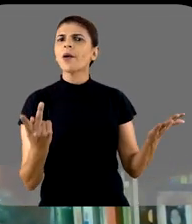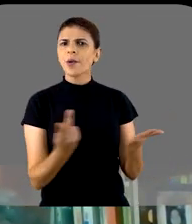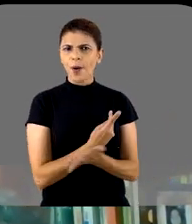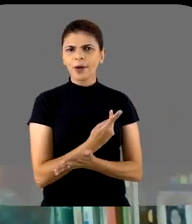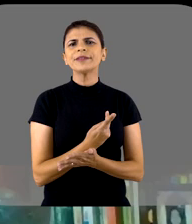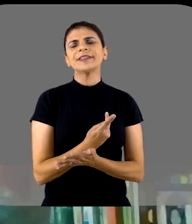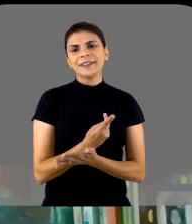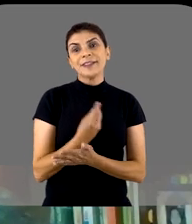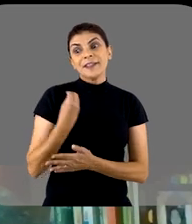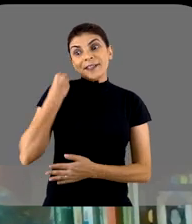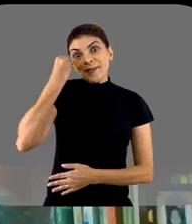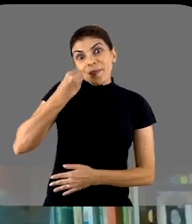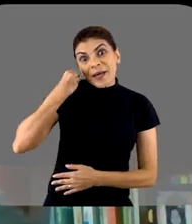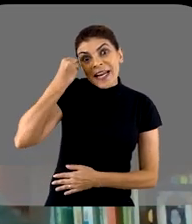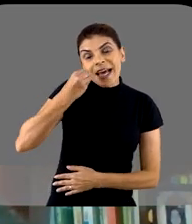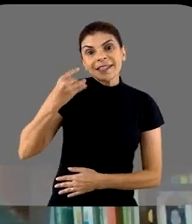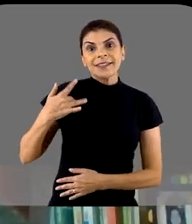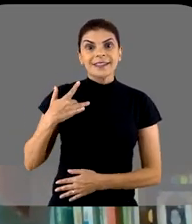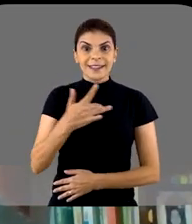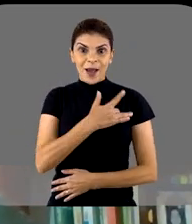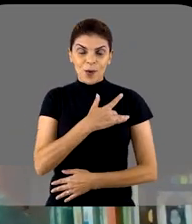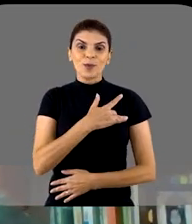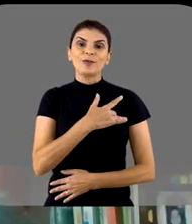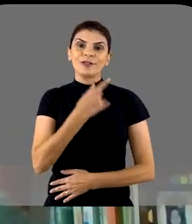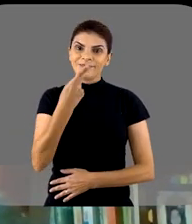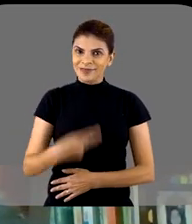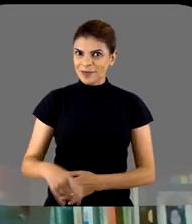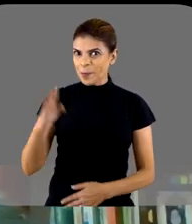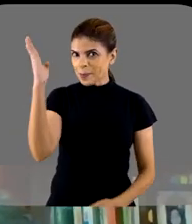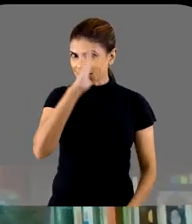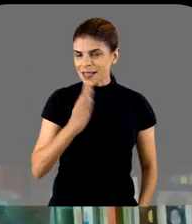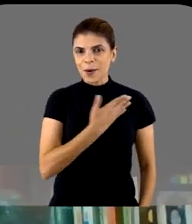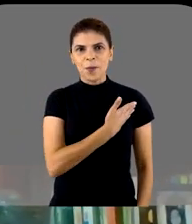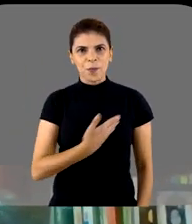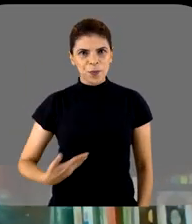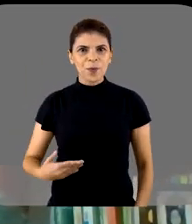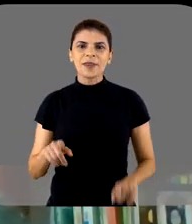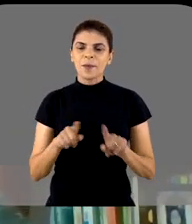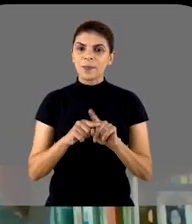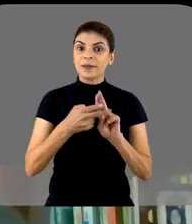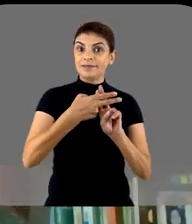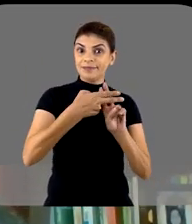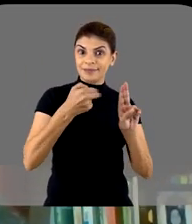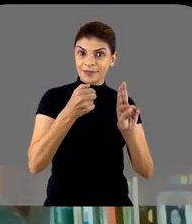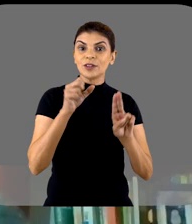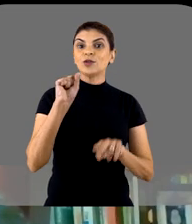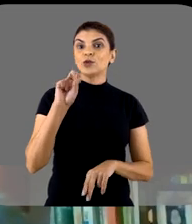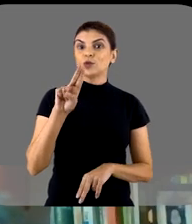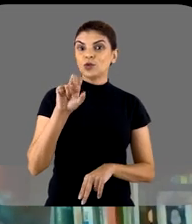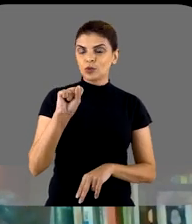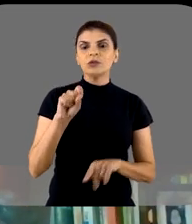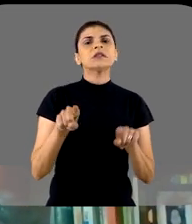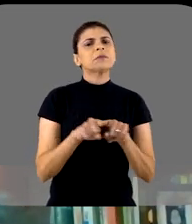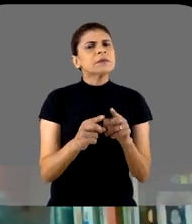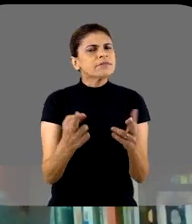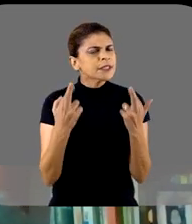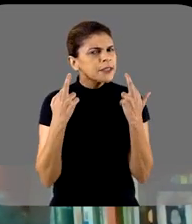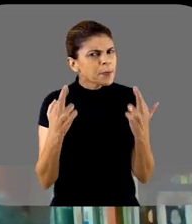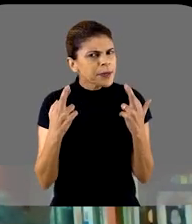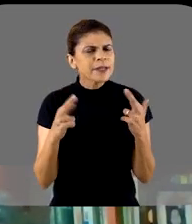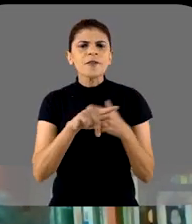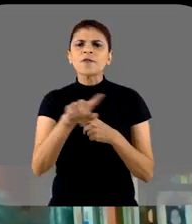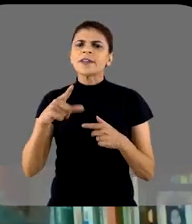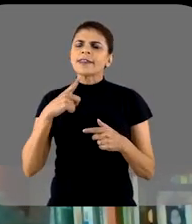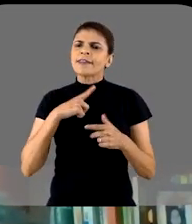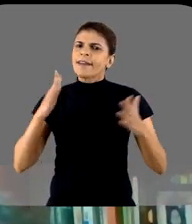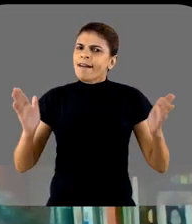nossa experiência com a saúde pública brasileira, e eu daria destaque ao nosso Sistema Único de Saúde. Nós esperamos também que ele tenha